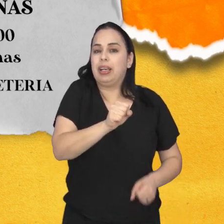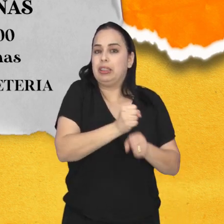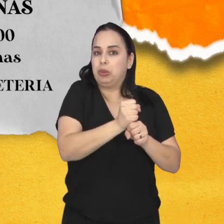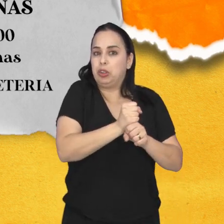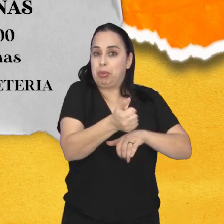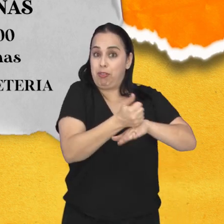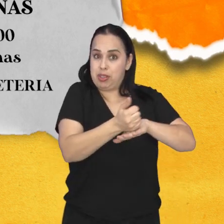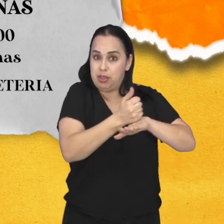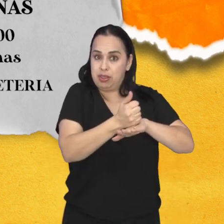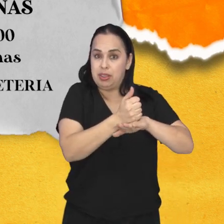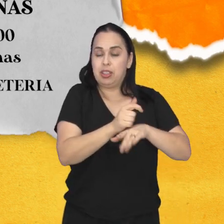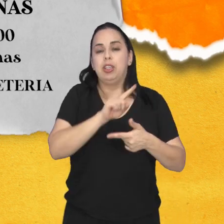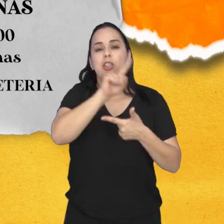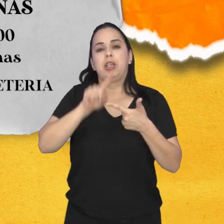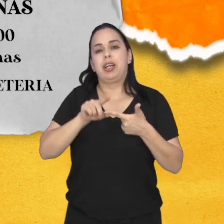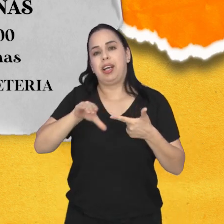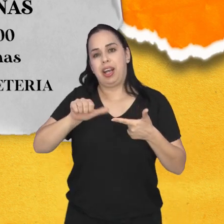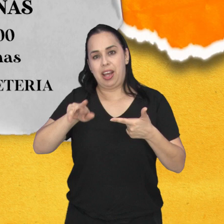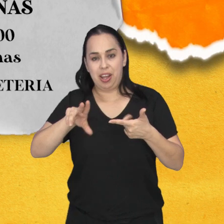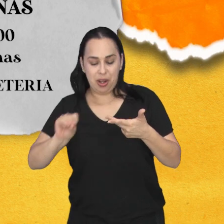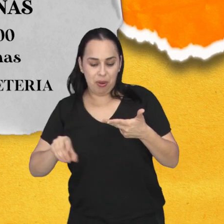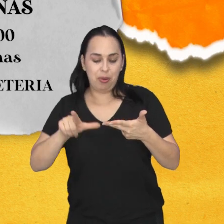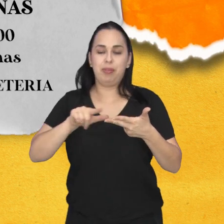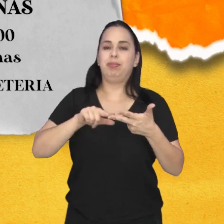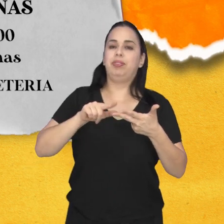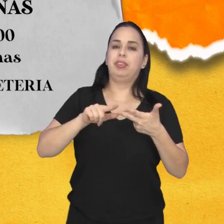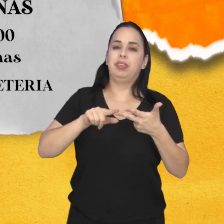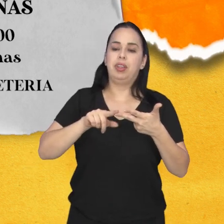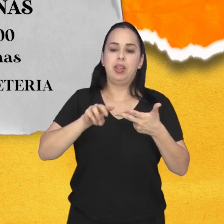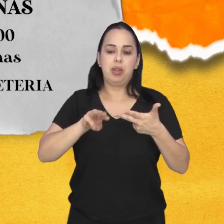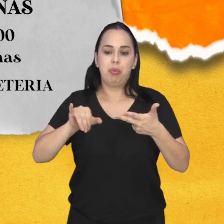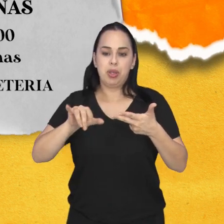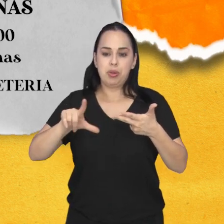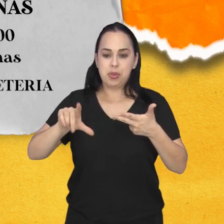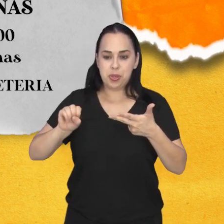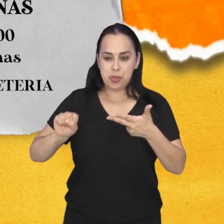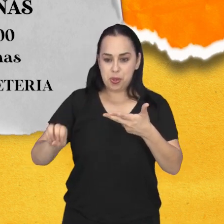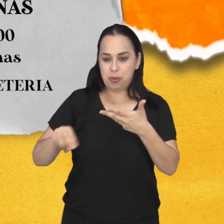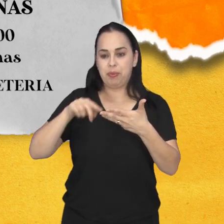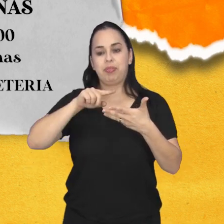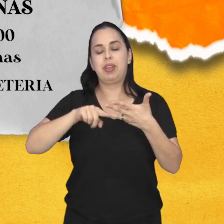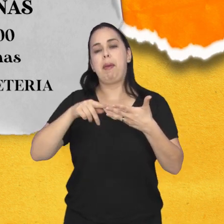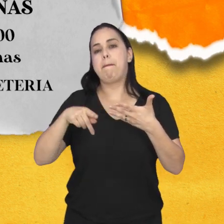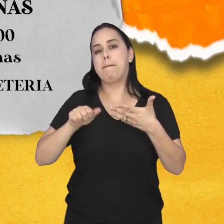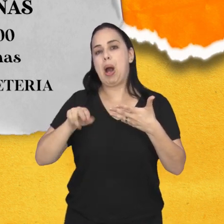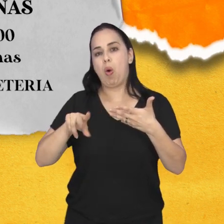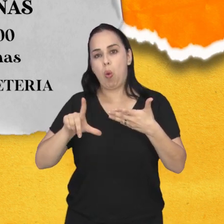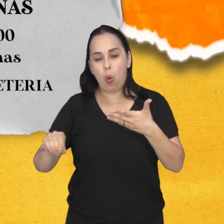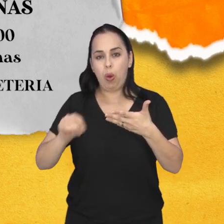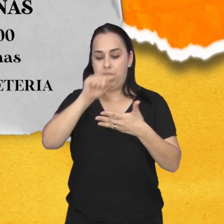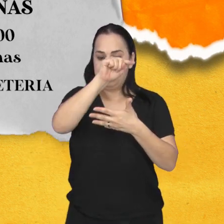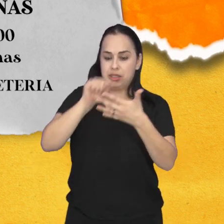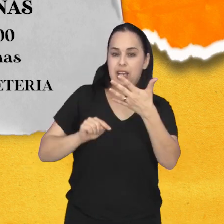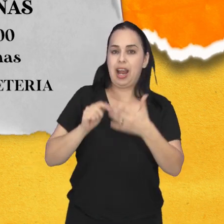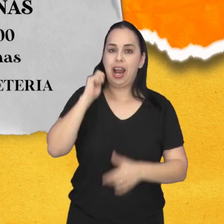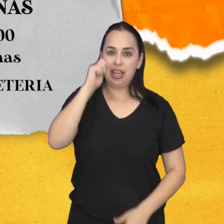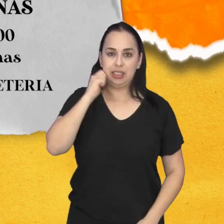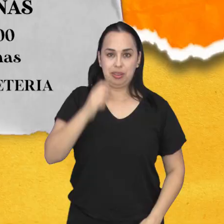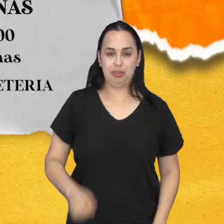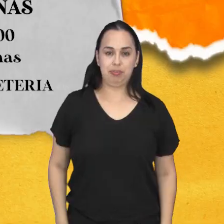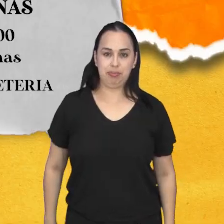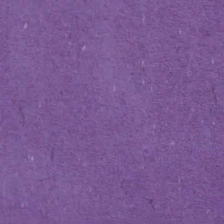faz parte do elenco, assim como Carol Gonzalez, Paulo Emílio, Wilson Gomes, Del Patricio e Carol